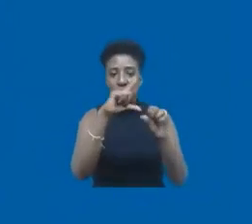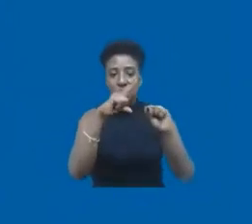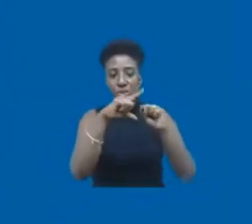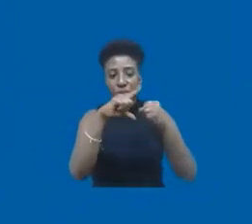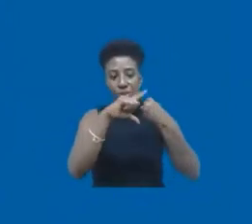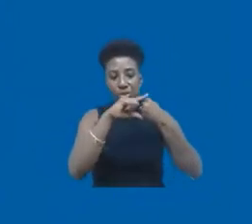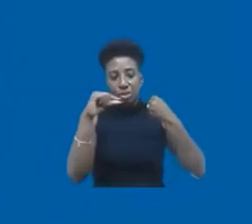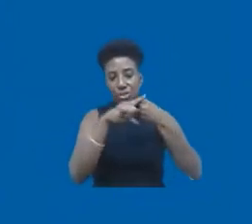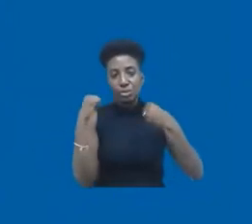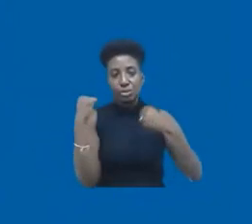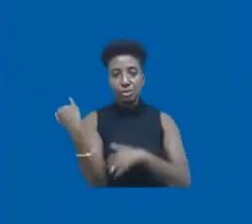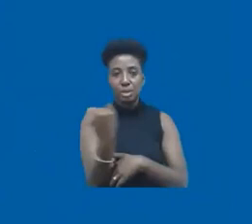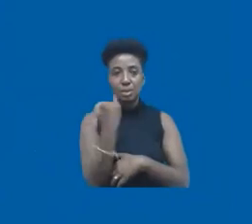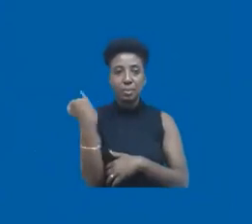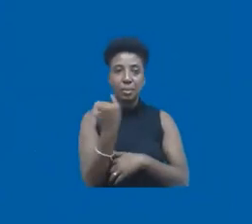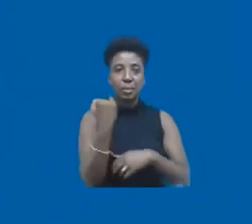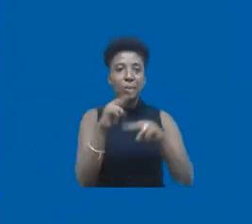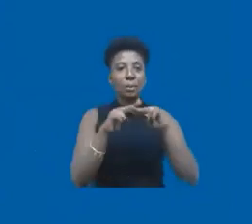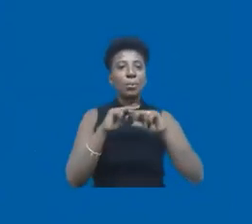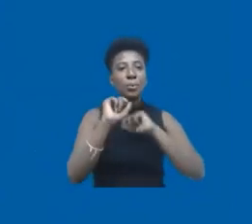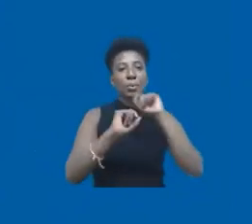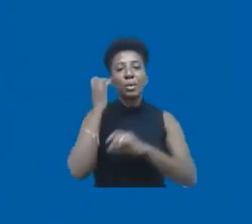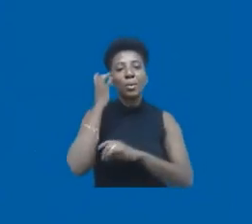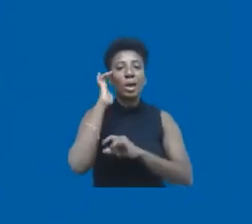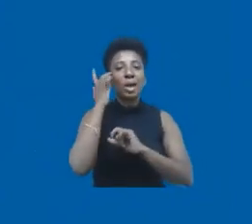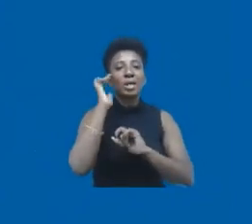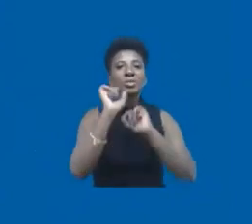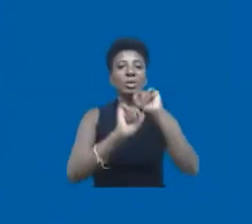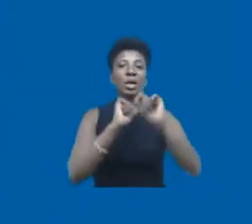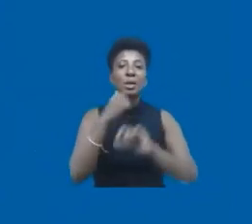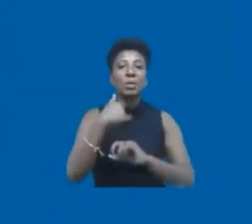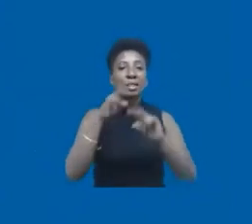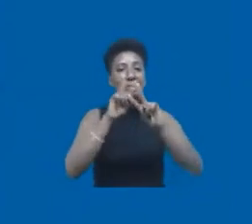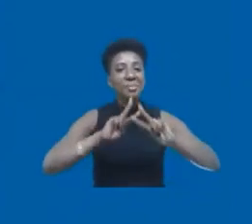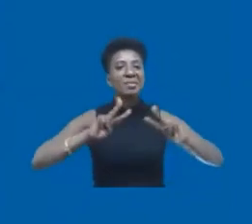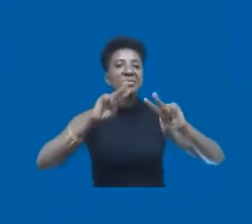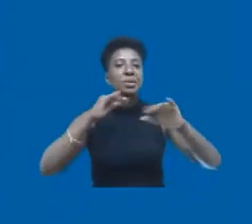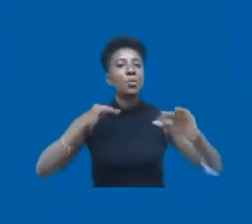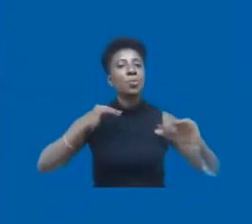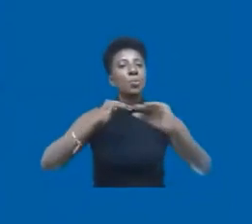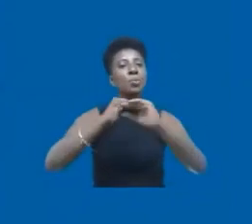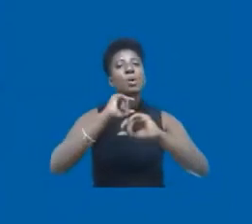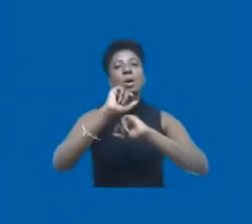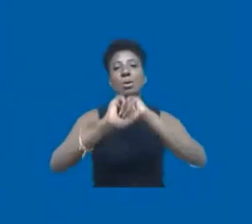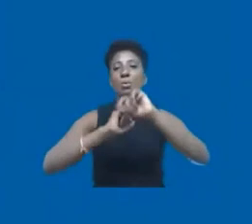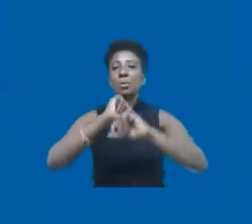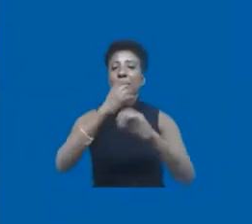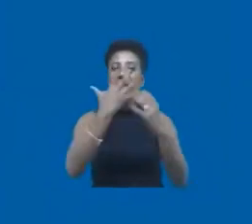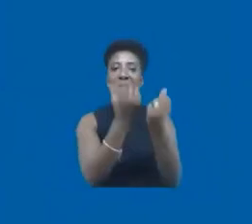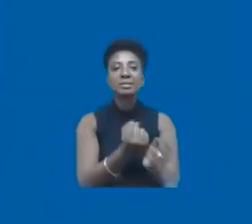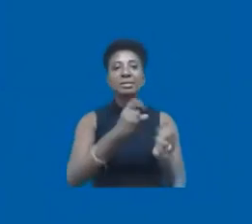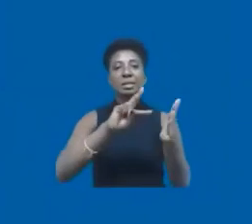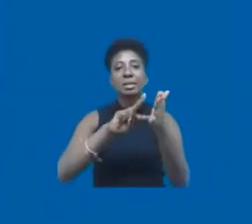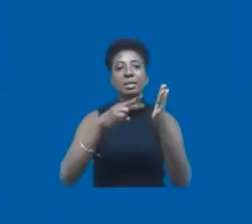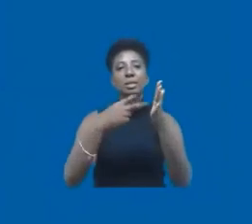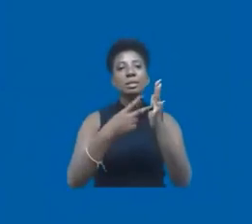importantes, né? E eu acho que essa definição da minha visão de igualdade seria definir essa definição